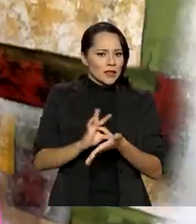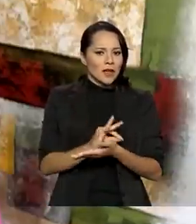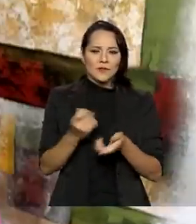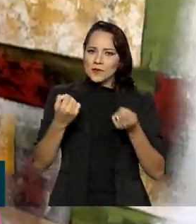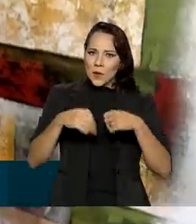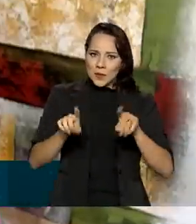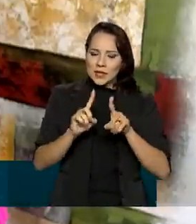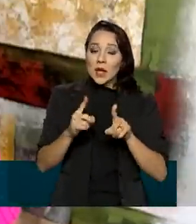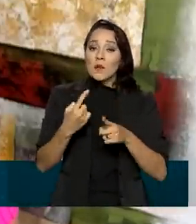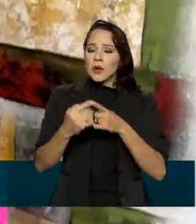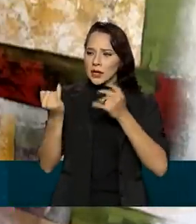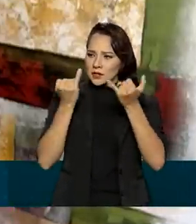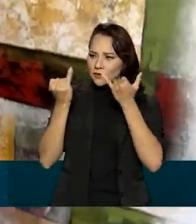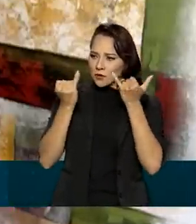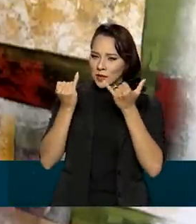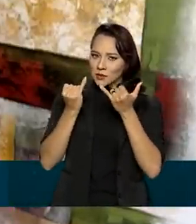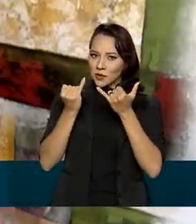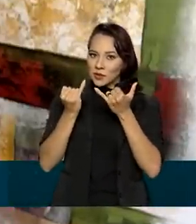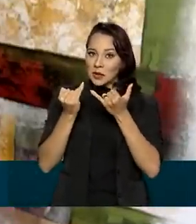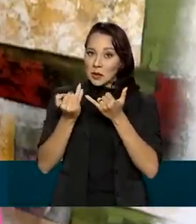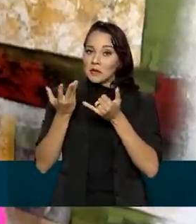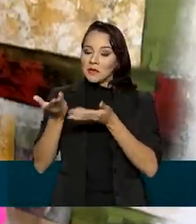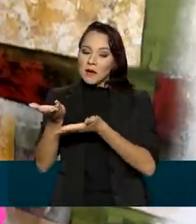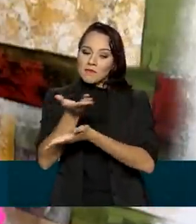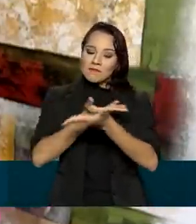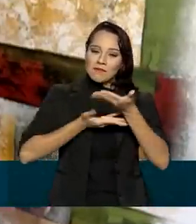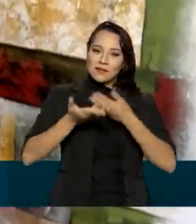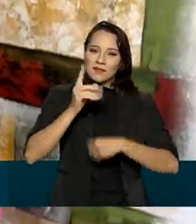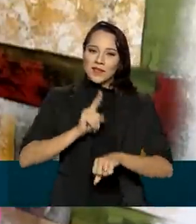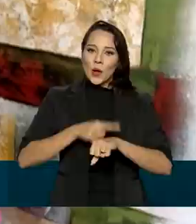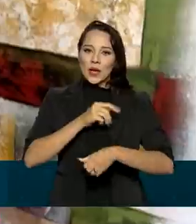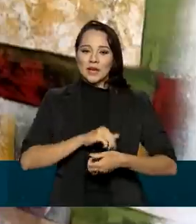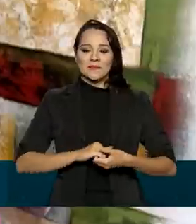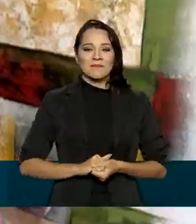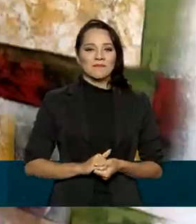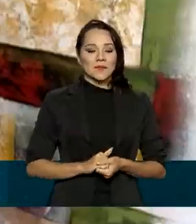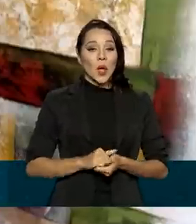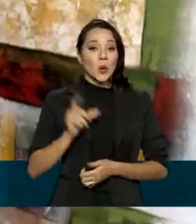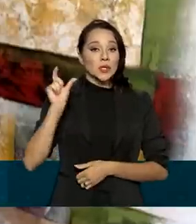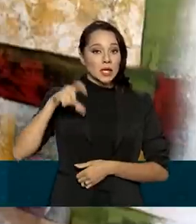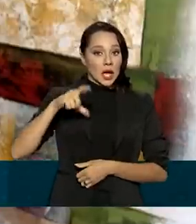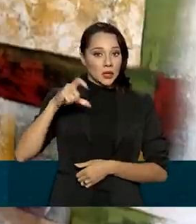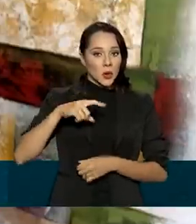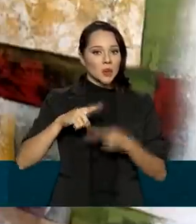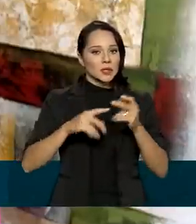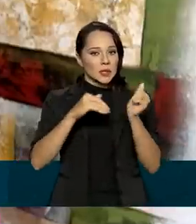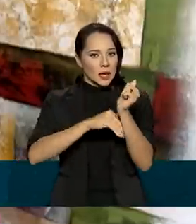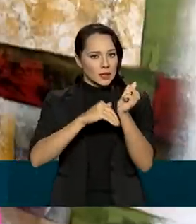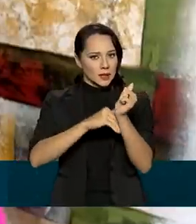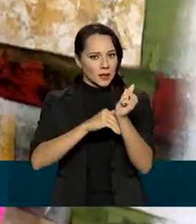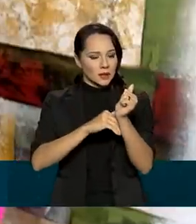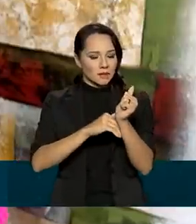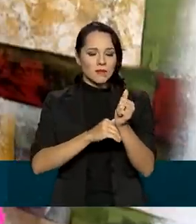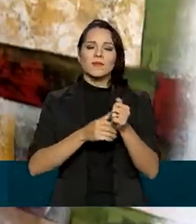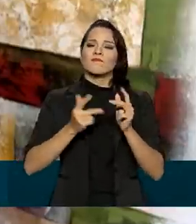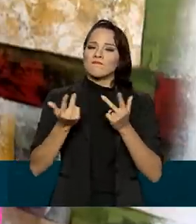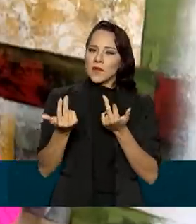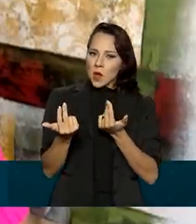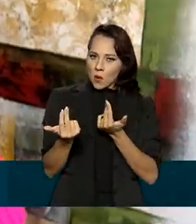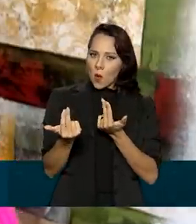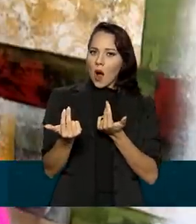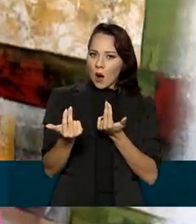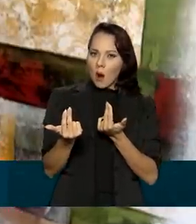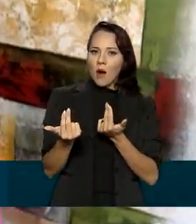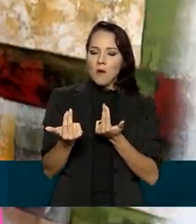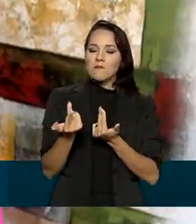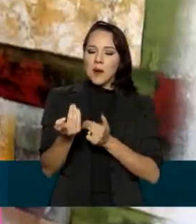porque os dados serão transferidos automaticamente. Os cartões e as senhas também continuam valendo